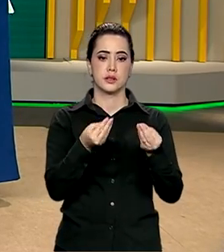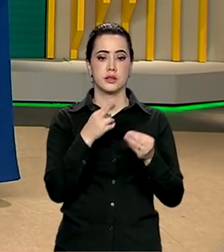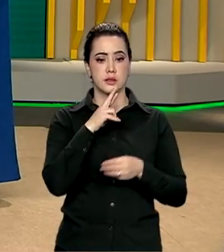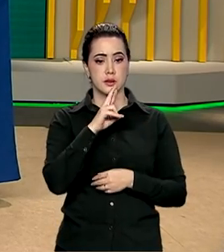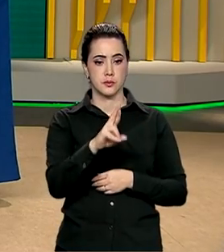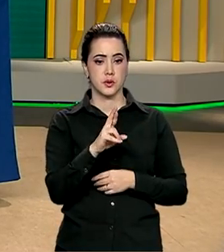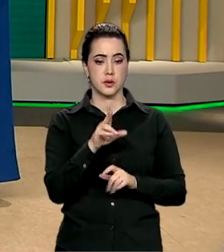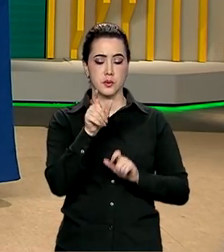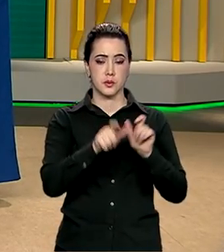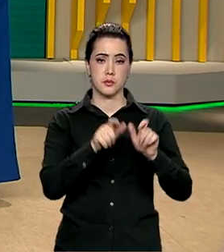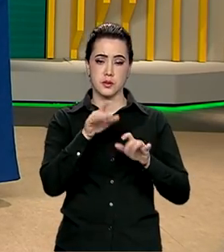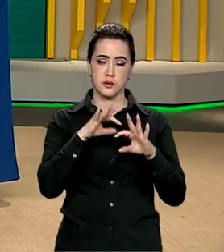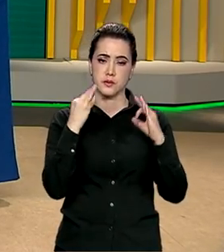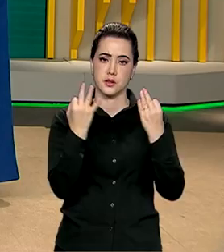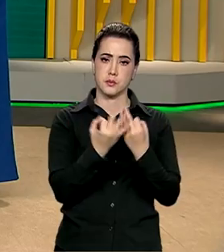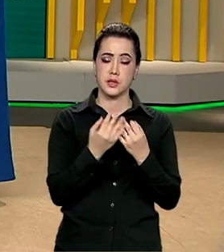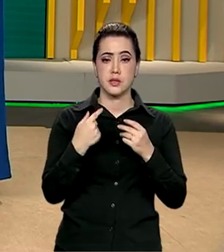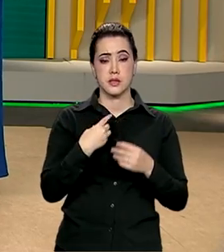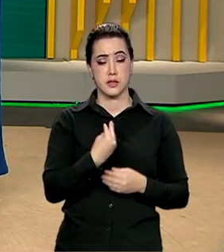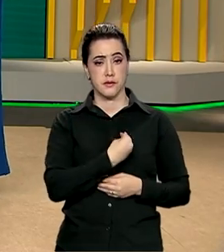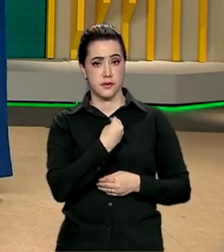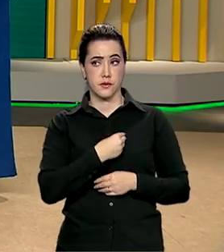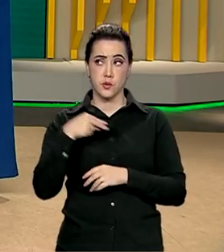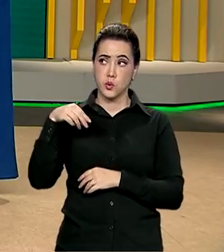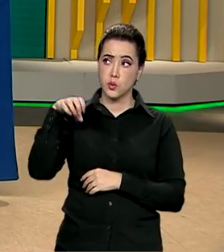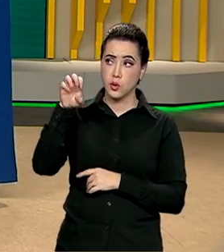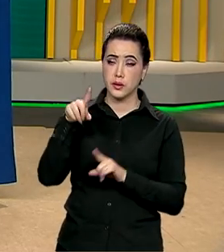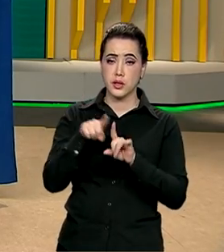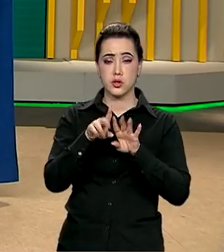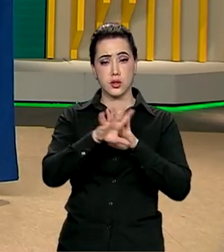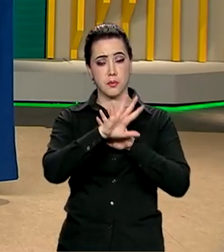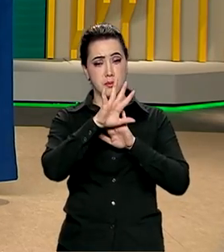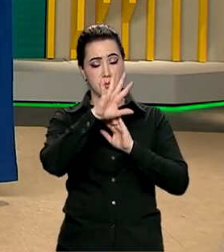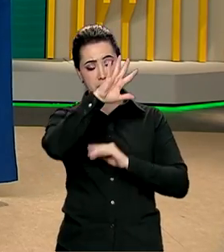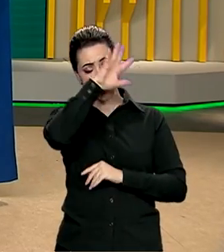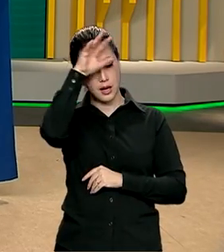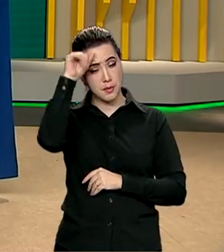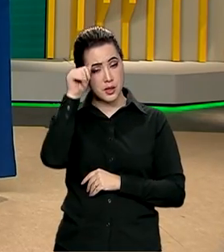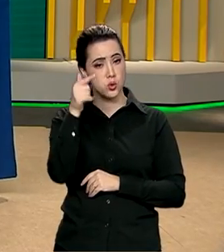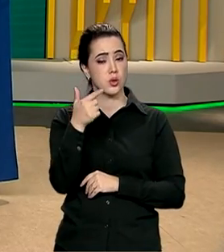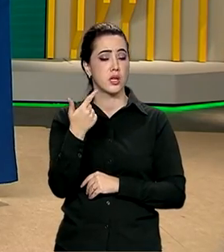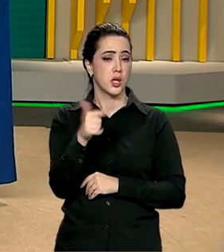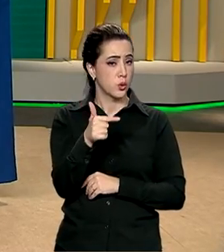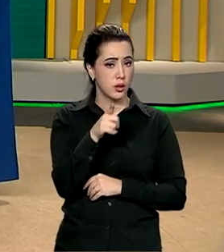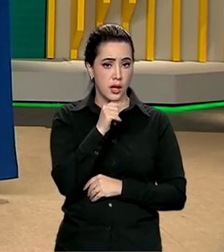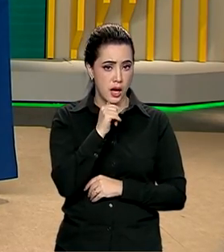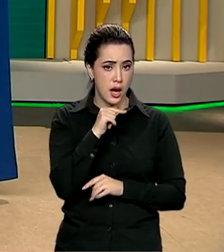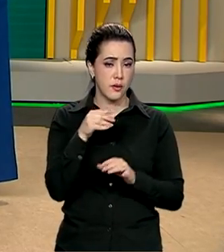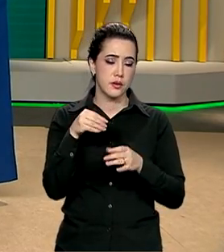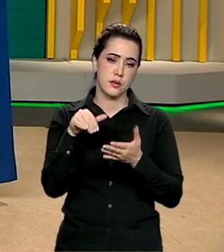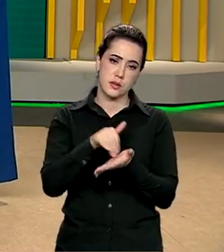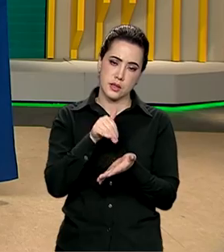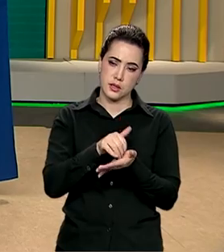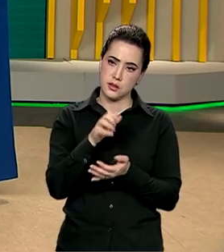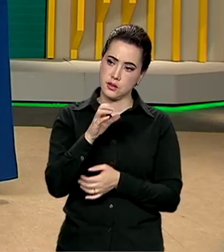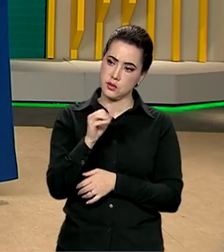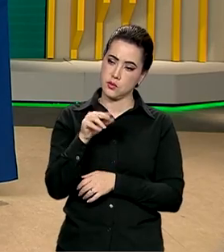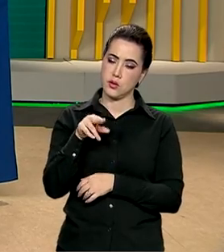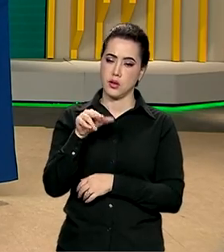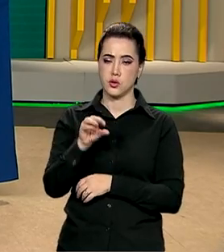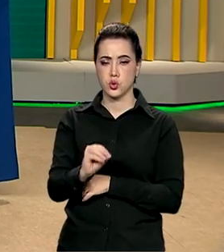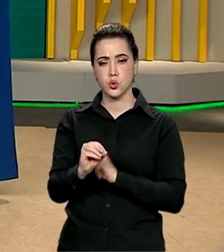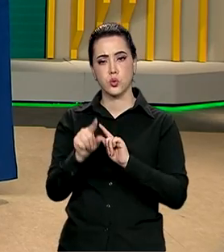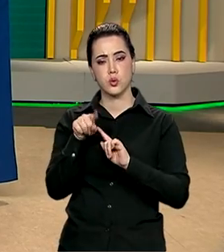e também da Amazônia, que não têm acesso à água e estão inscritas no Cade Único, que reúne os beneficiários dos programas